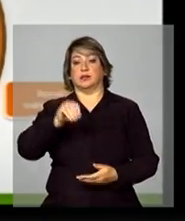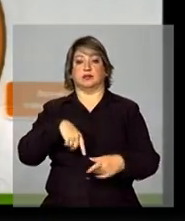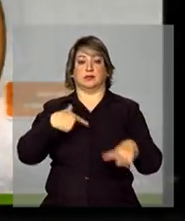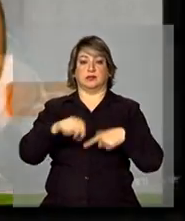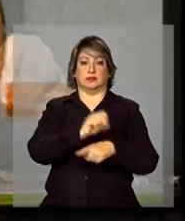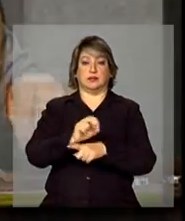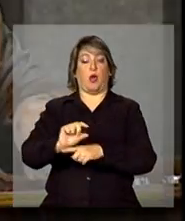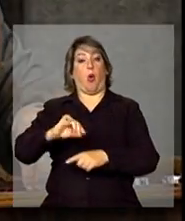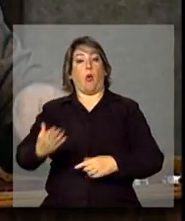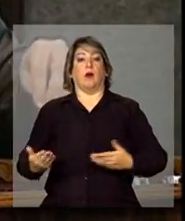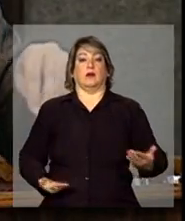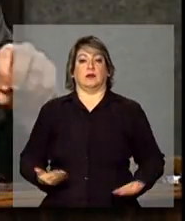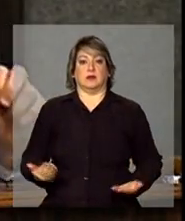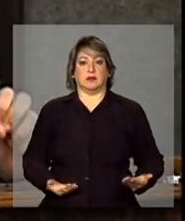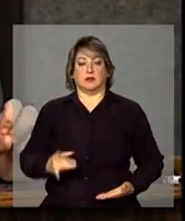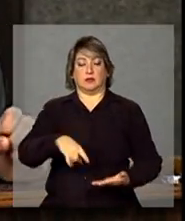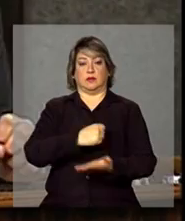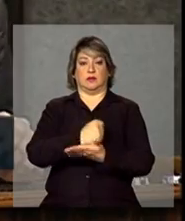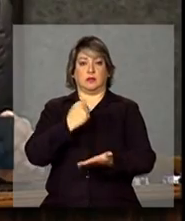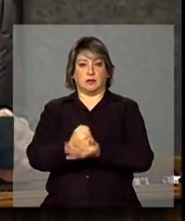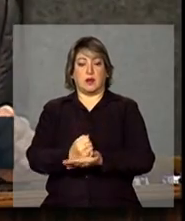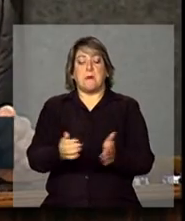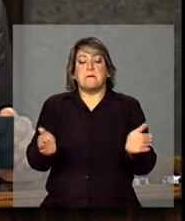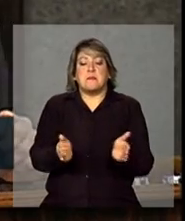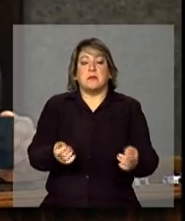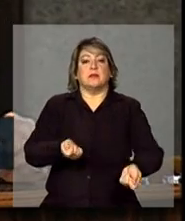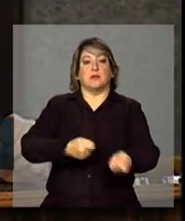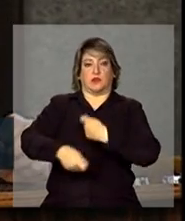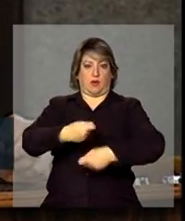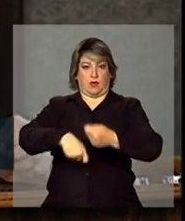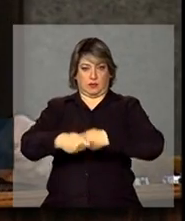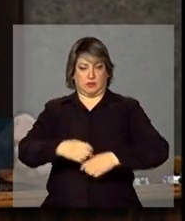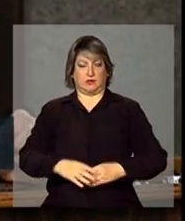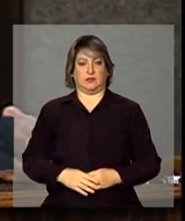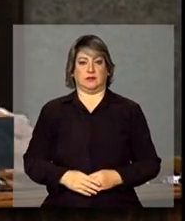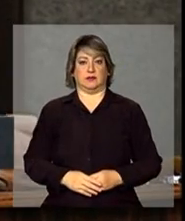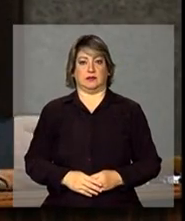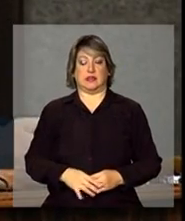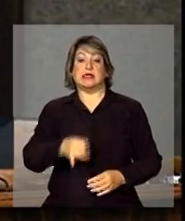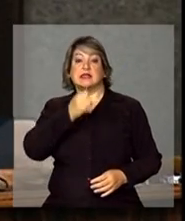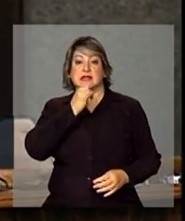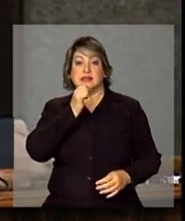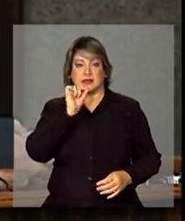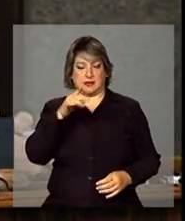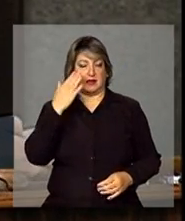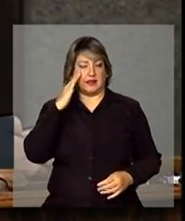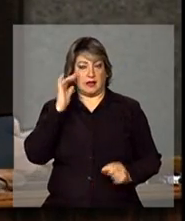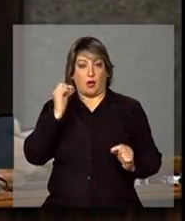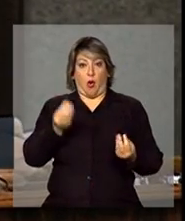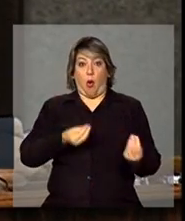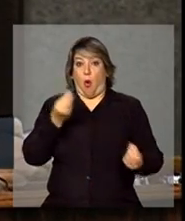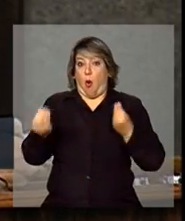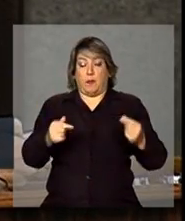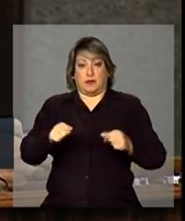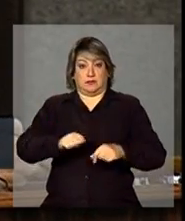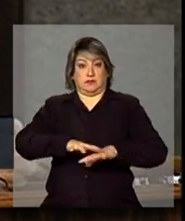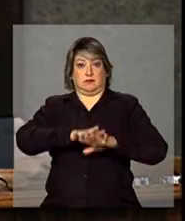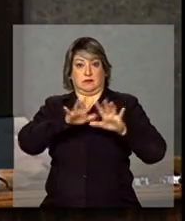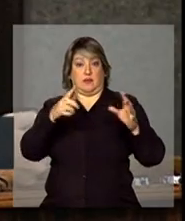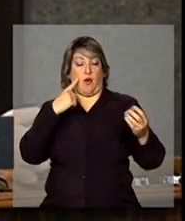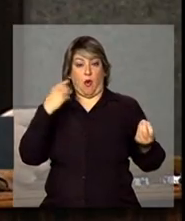funcionários contratados em pequenos empreendimentos. Para a gente ter uma ideia do tamanho disso,